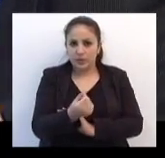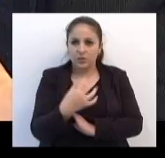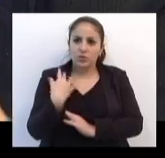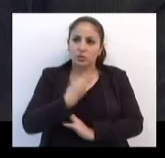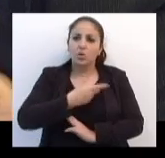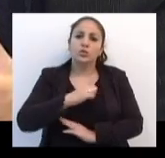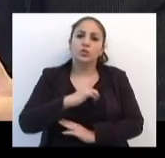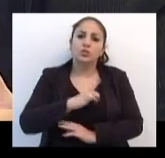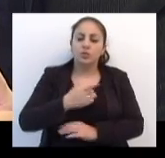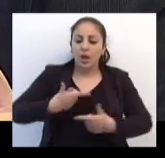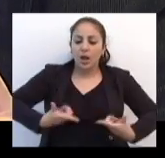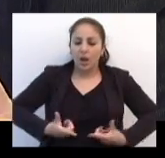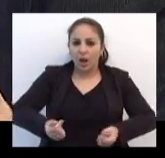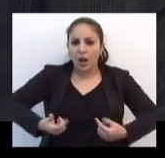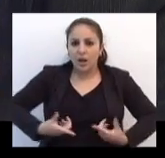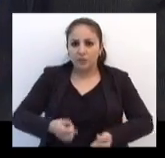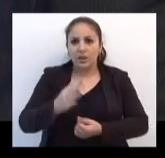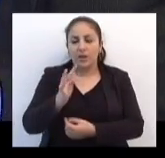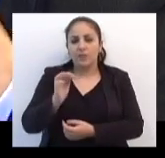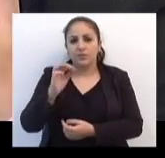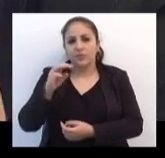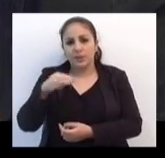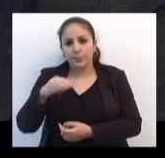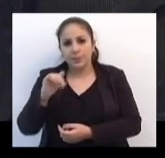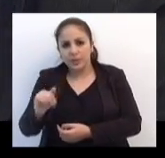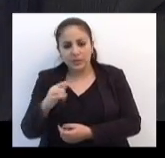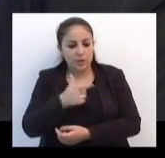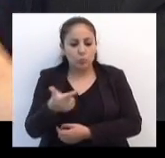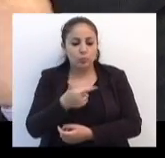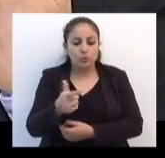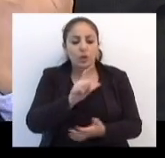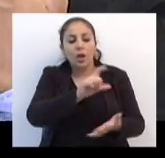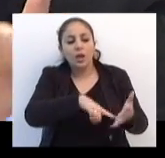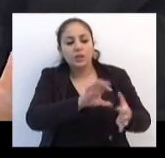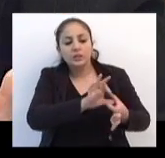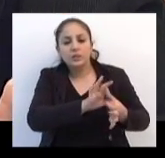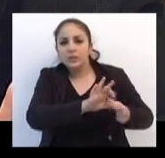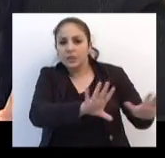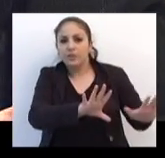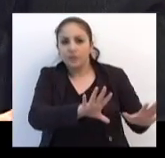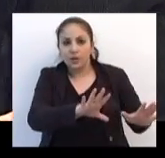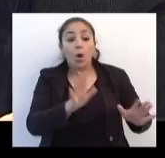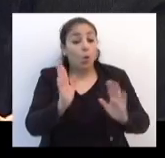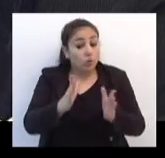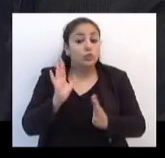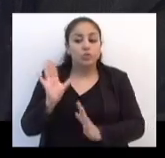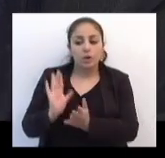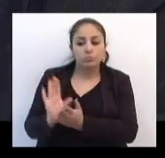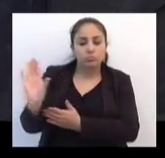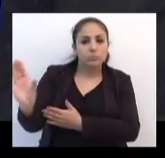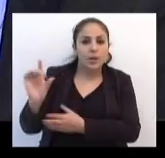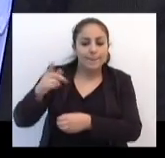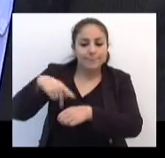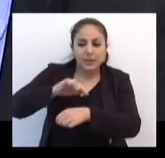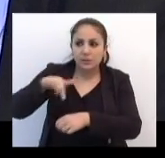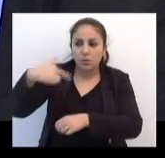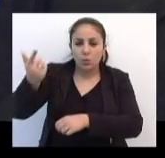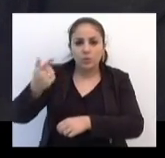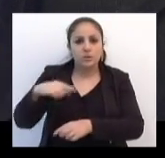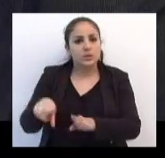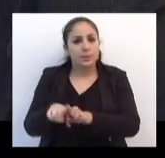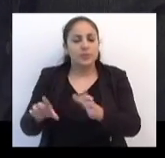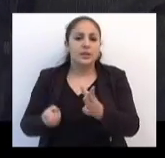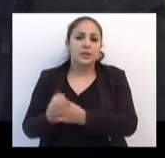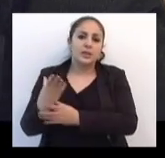Nós tínhamos, era dívida com a FMI, nós não tínhamos crédito. Hoje nós temos dinheiro investido no exterior. Nós temos aí a criação,